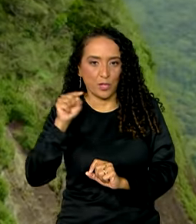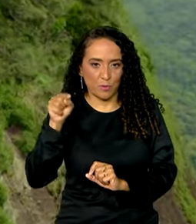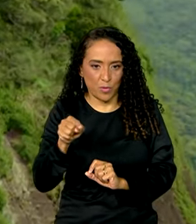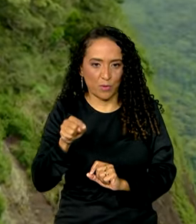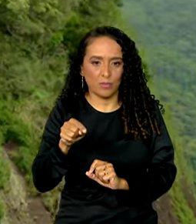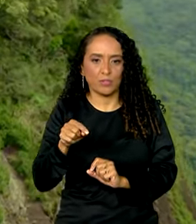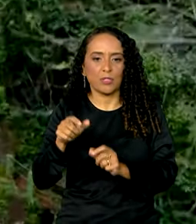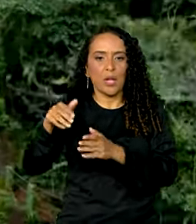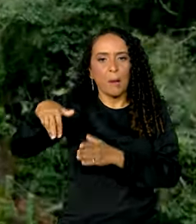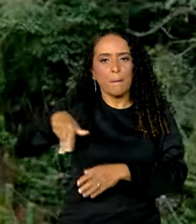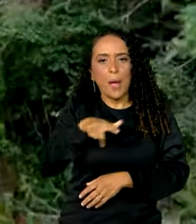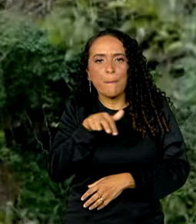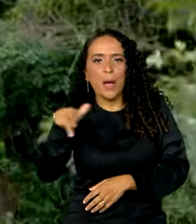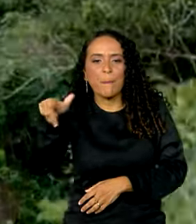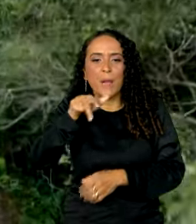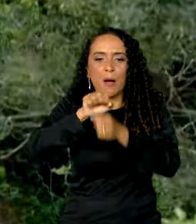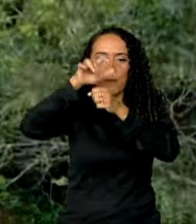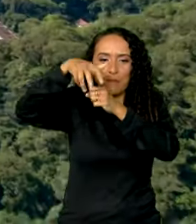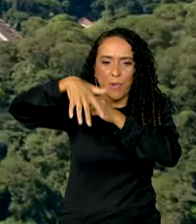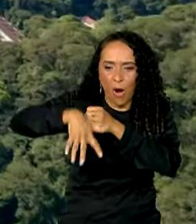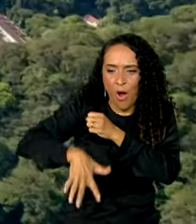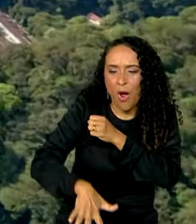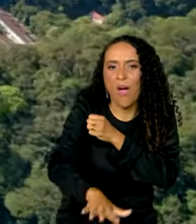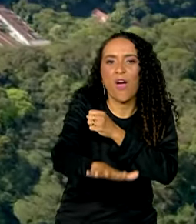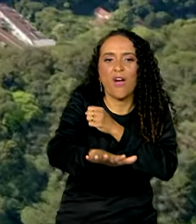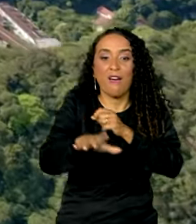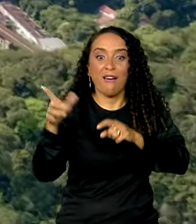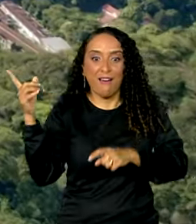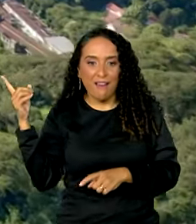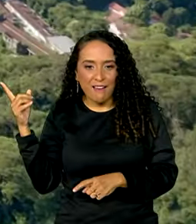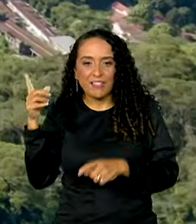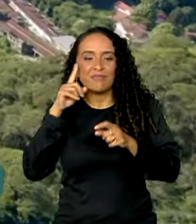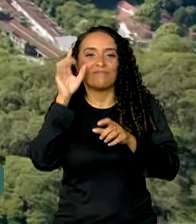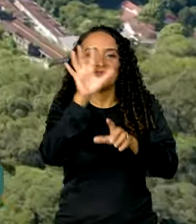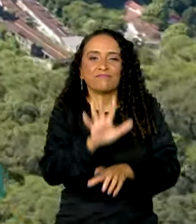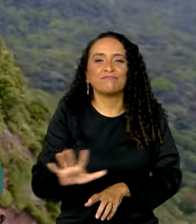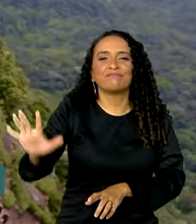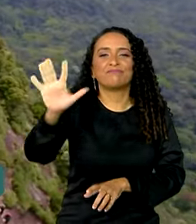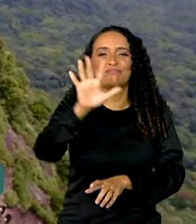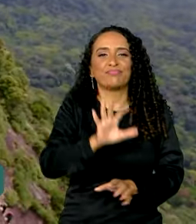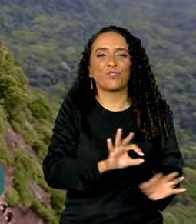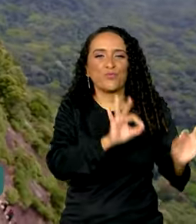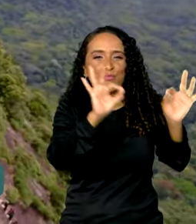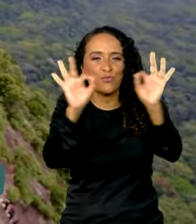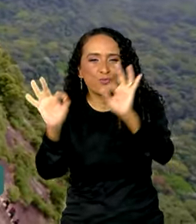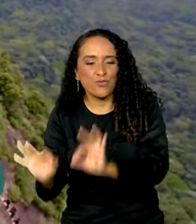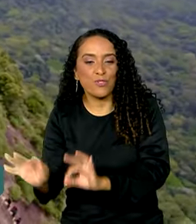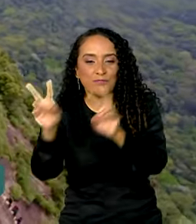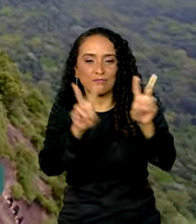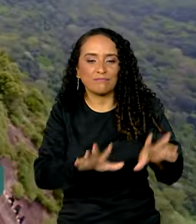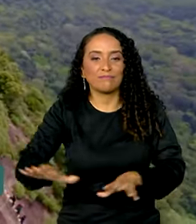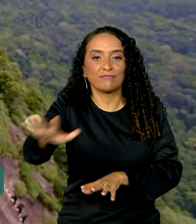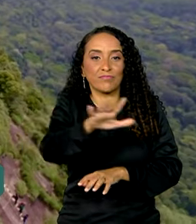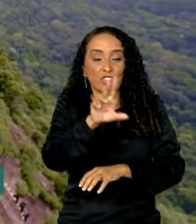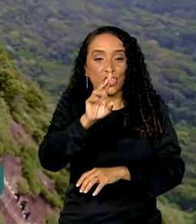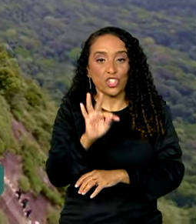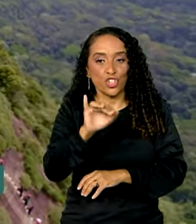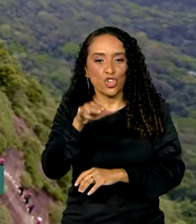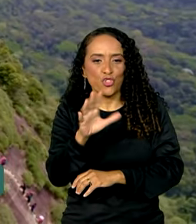trilhas, cachoeiras e vistas panorâmicas, o visual do Parque da Tijuca